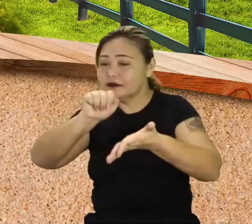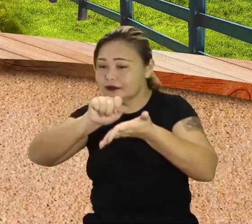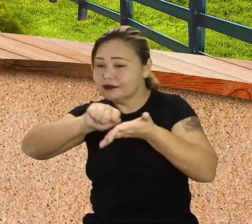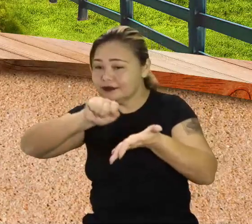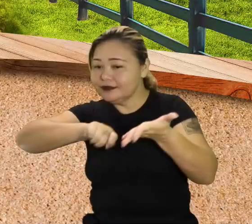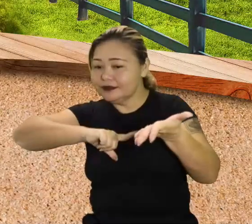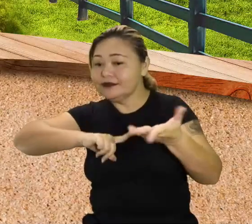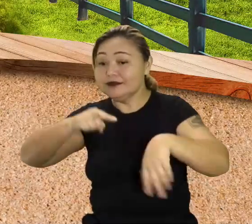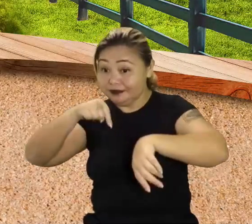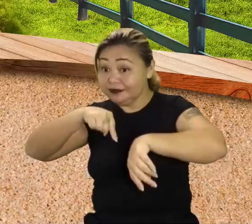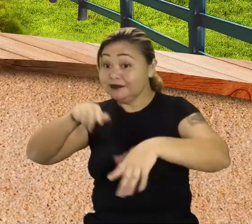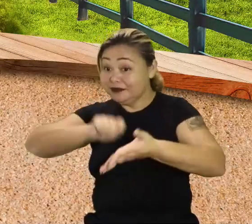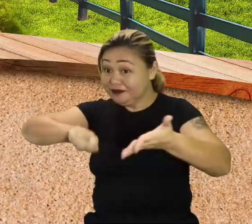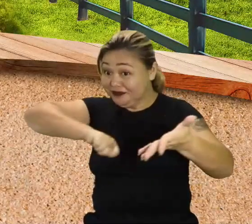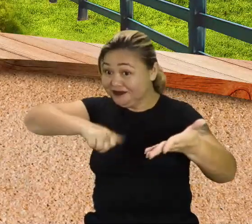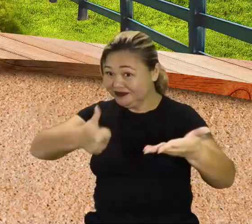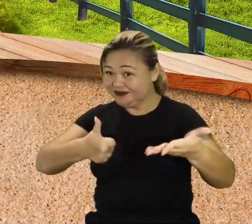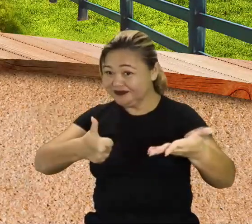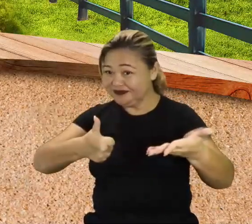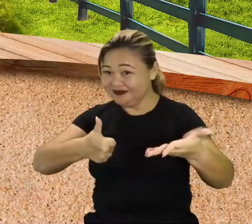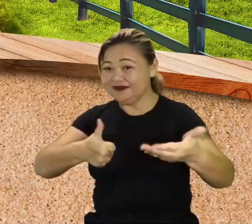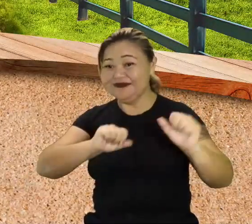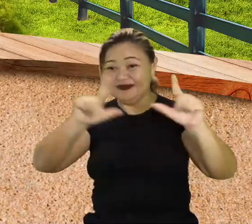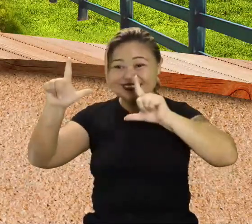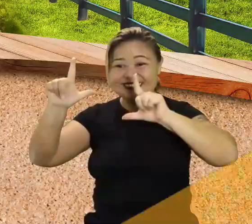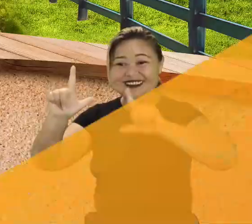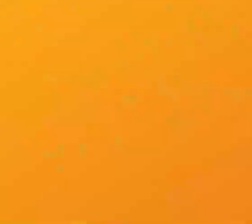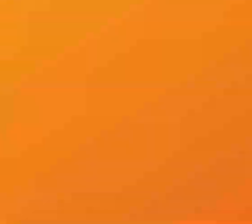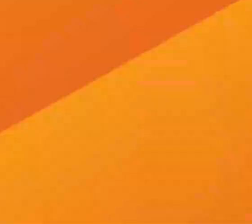atividade. Daqui a pouco. Chuva volta. Para corrigir. De olho na tela.